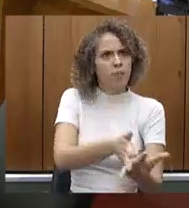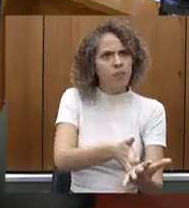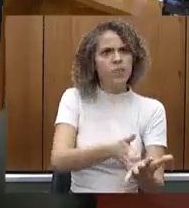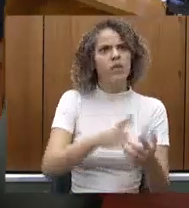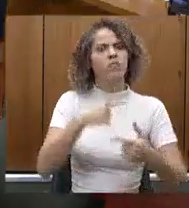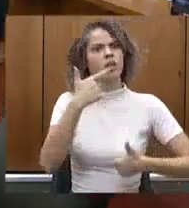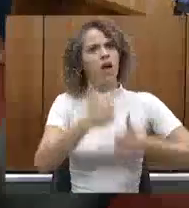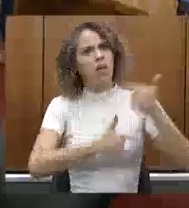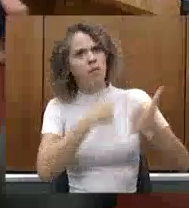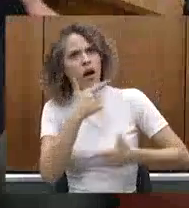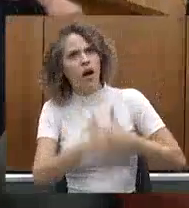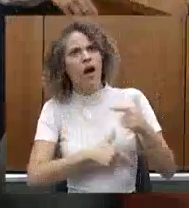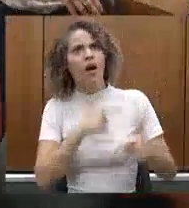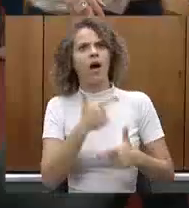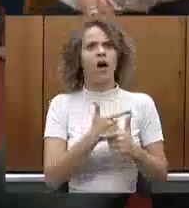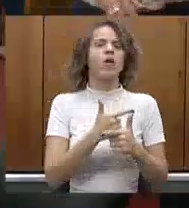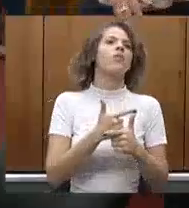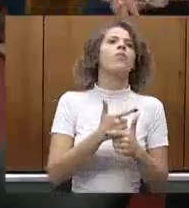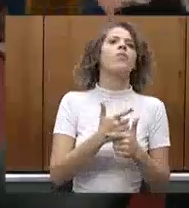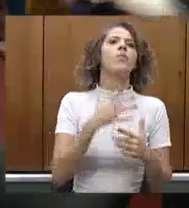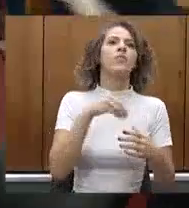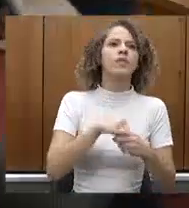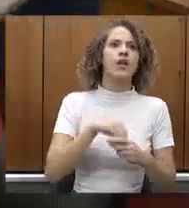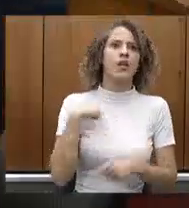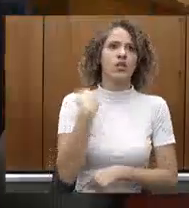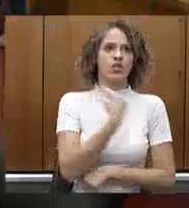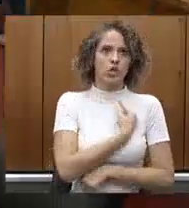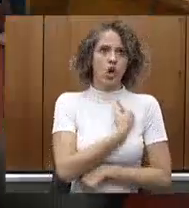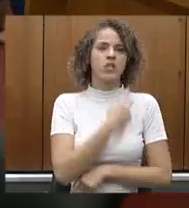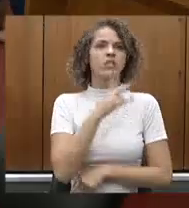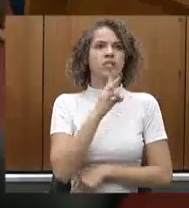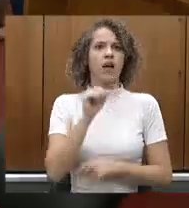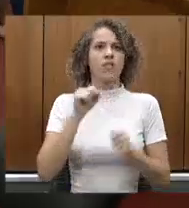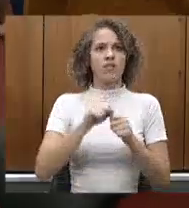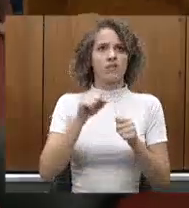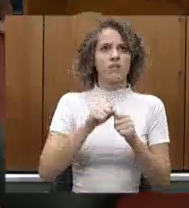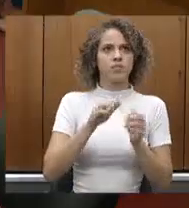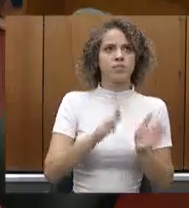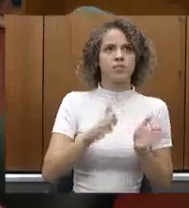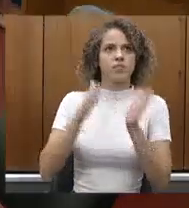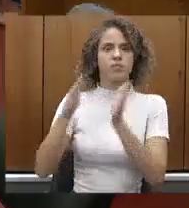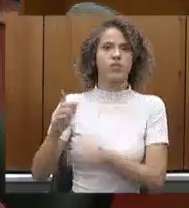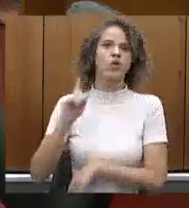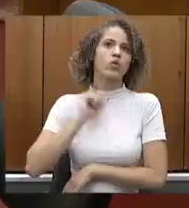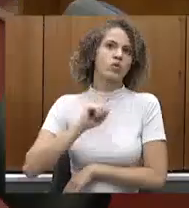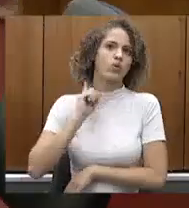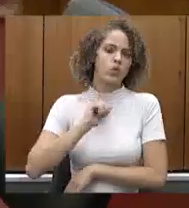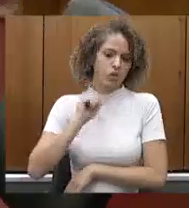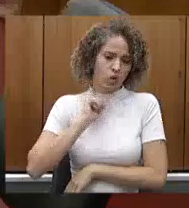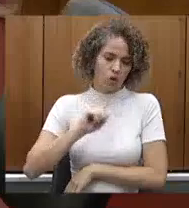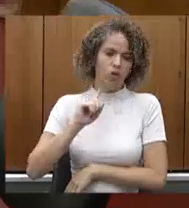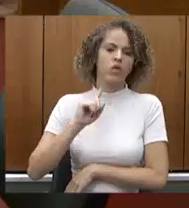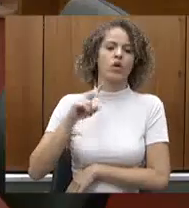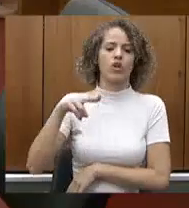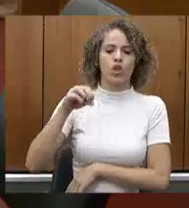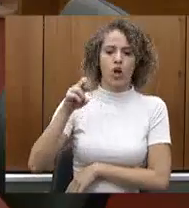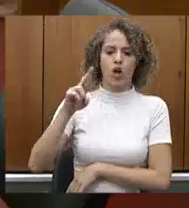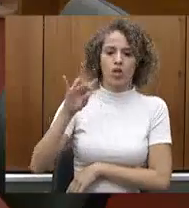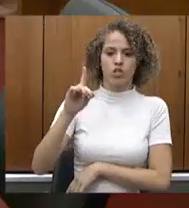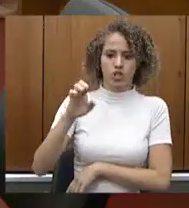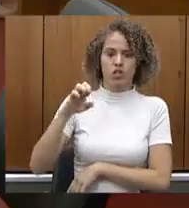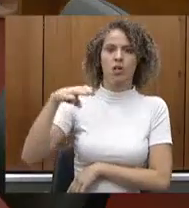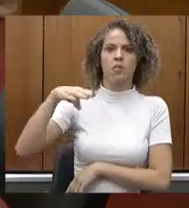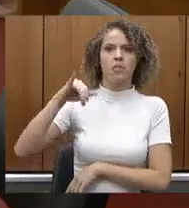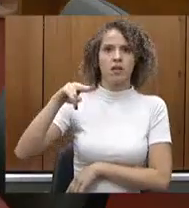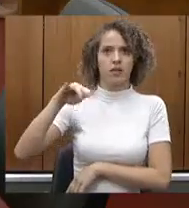serviço específico habilitado não adianta uma carreta ir lá no norte de Minas mas ele referenciar o paciente para a Muriá